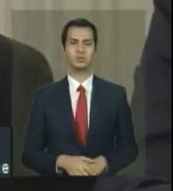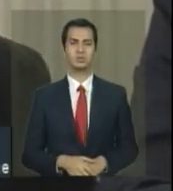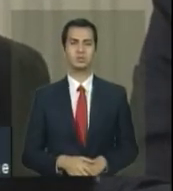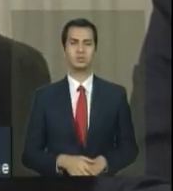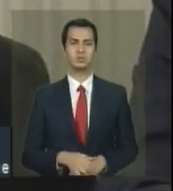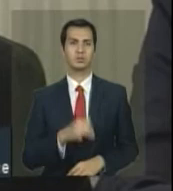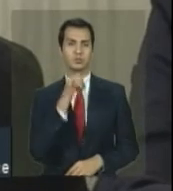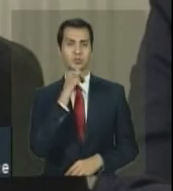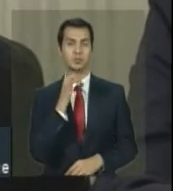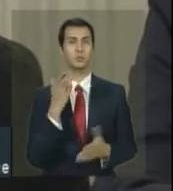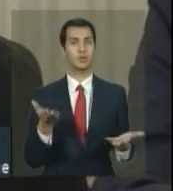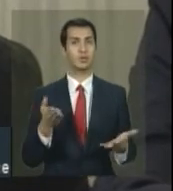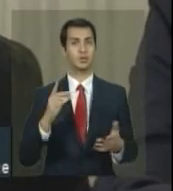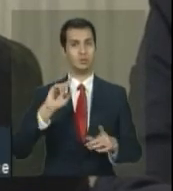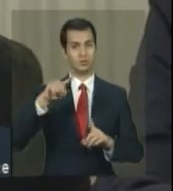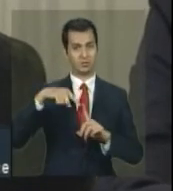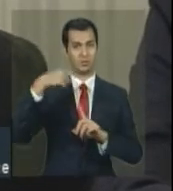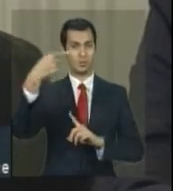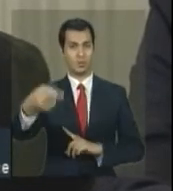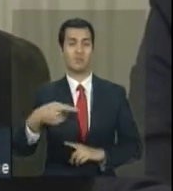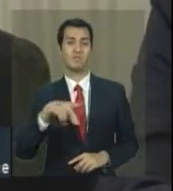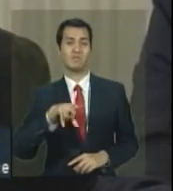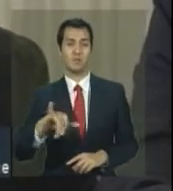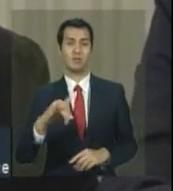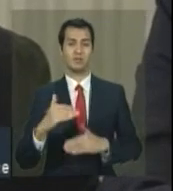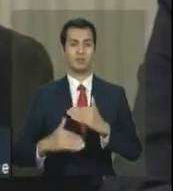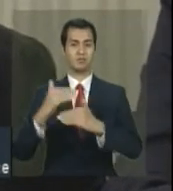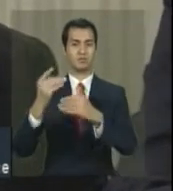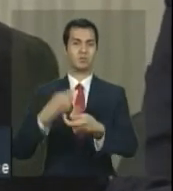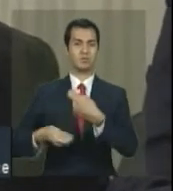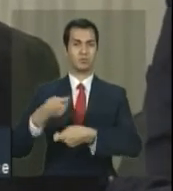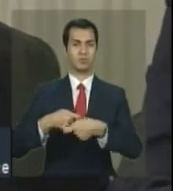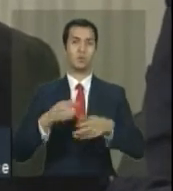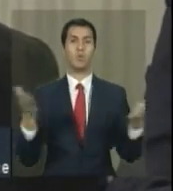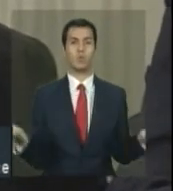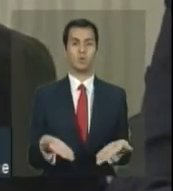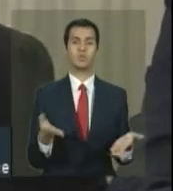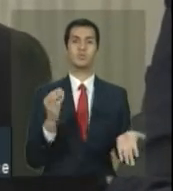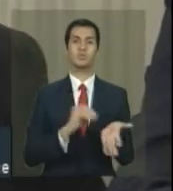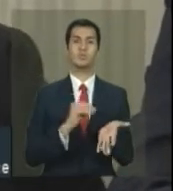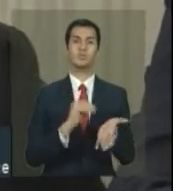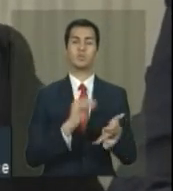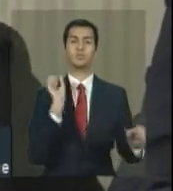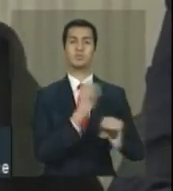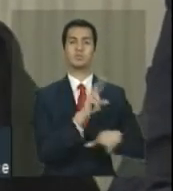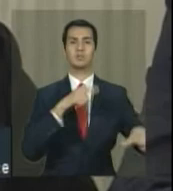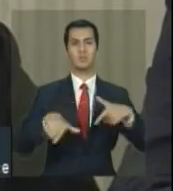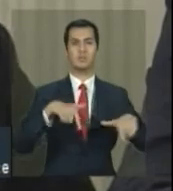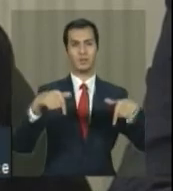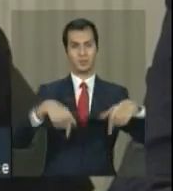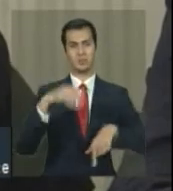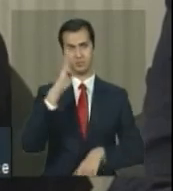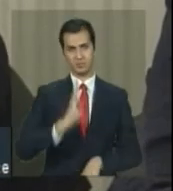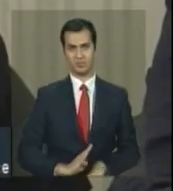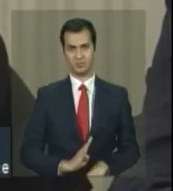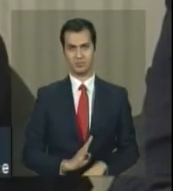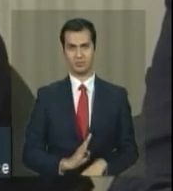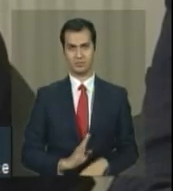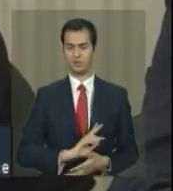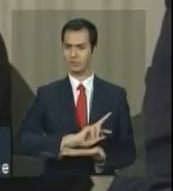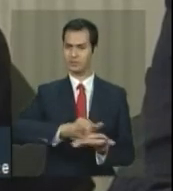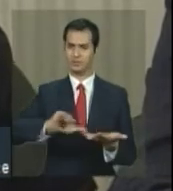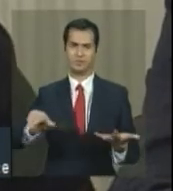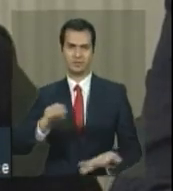taxa de crescimento que nós vamos ter no próximo período, hoje falta mão de obra qualificada no país, em todas as áreas.